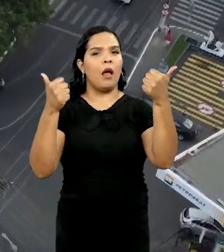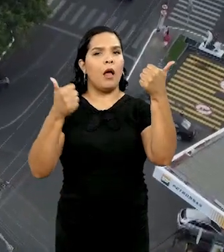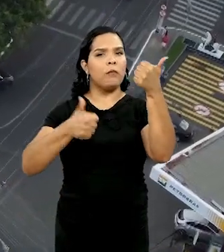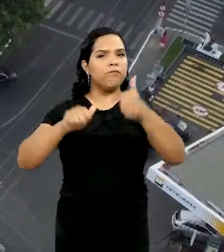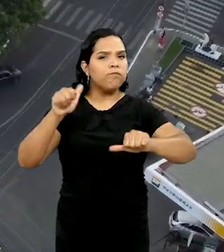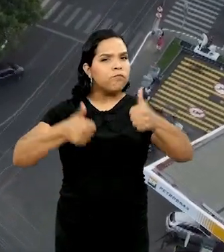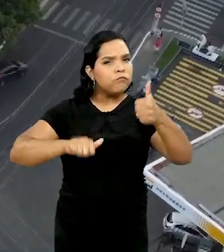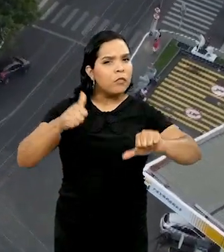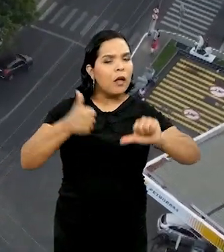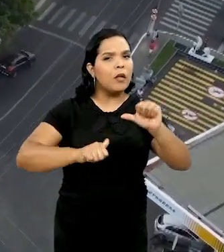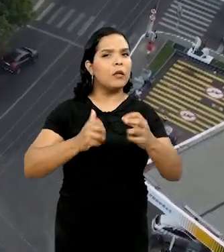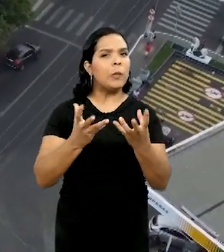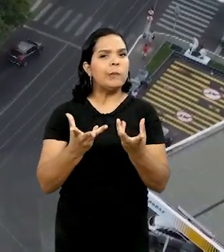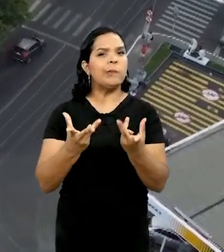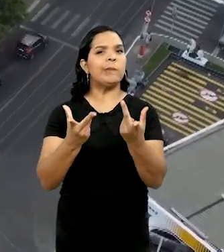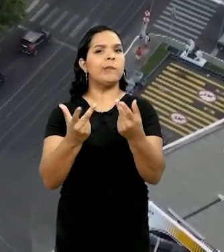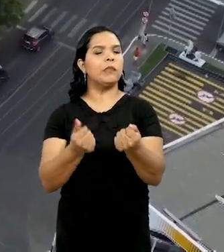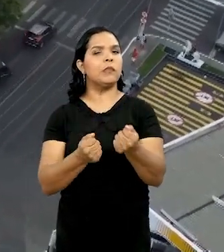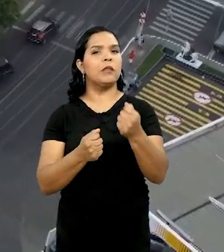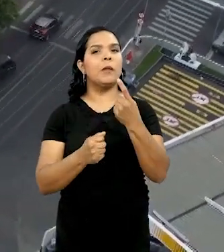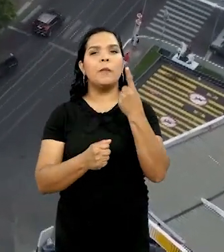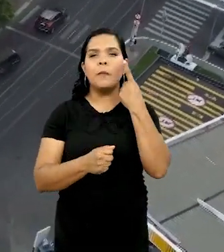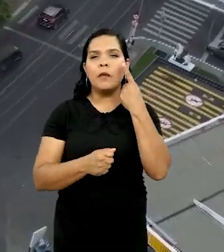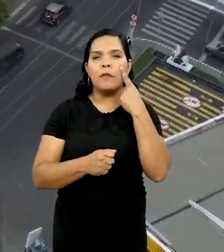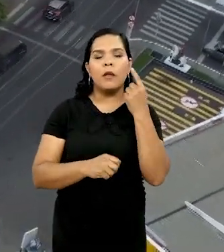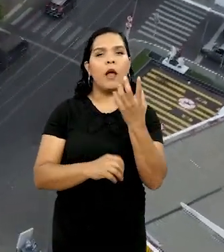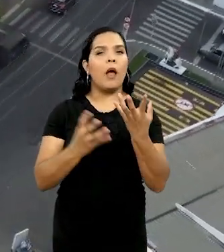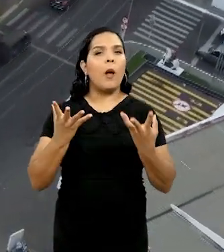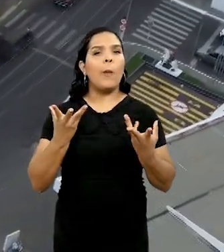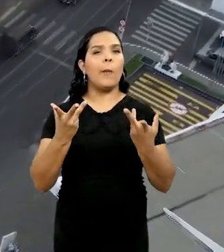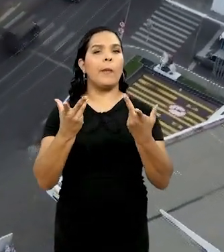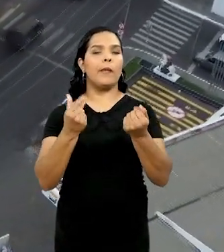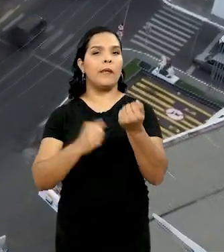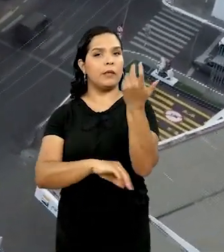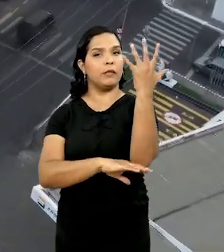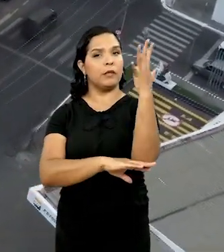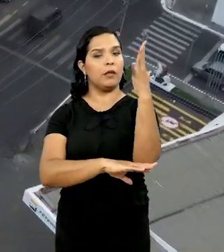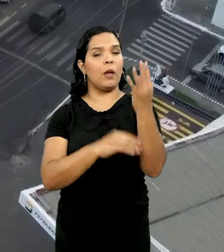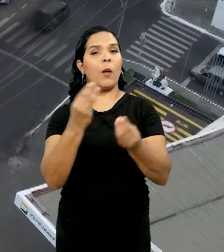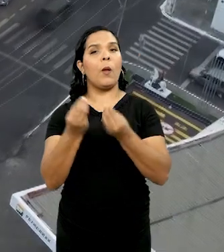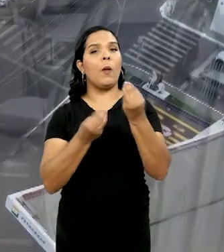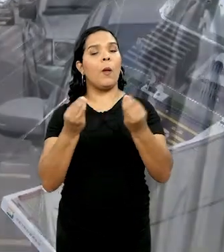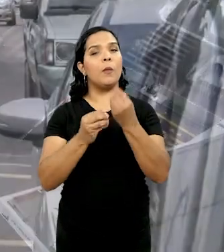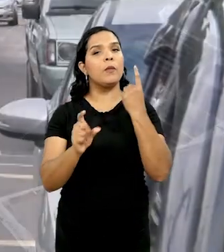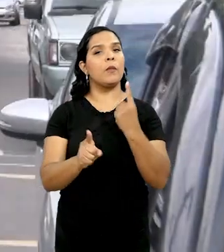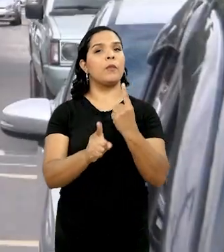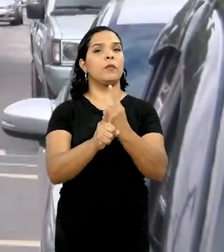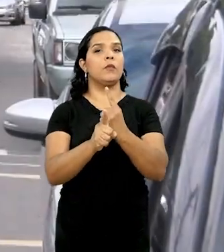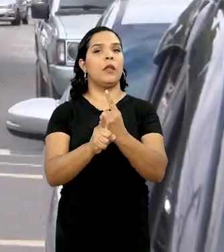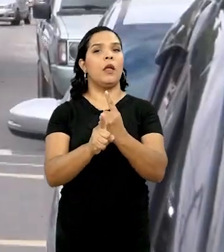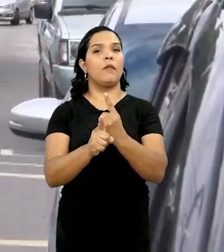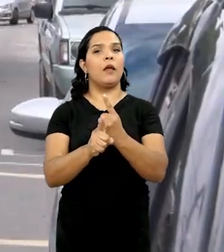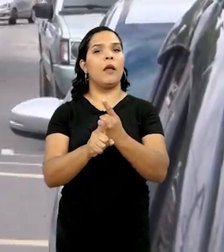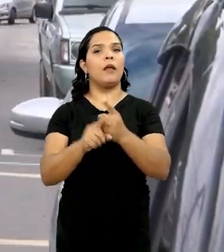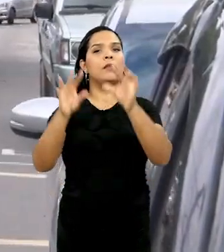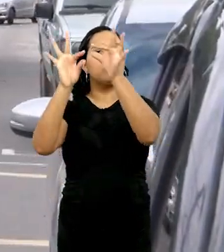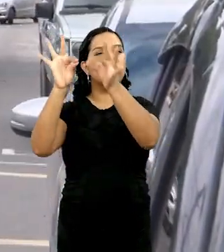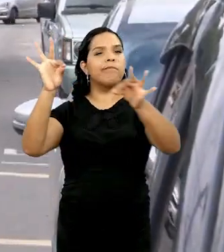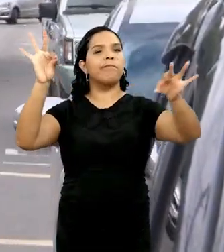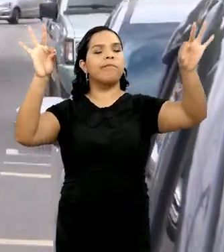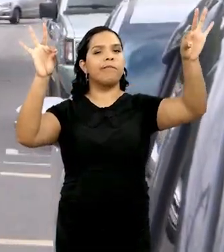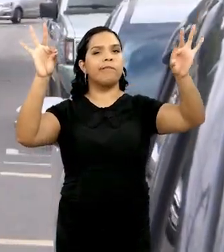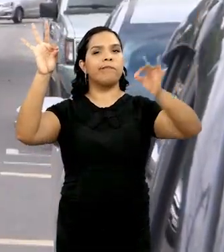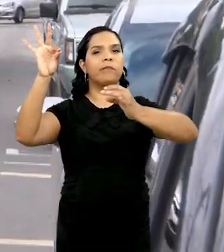análise qualitativa para ver a qualidade dessas árvores, a situação que elas se encontravam no meio urbano em relação à fiação